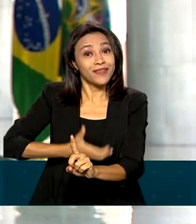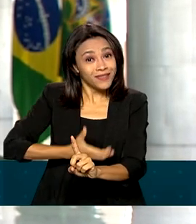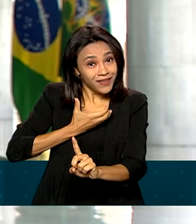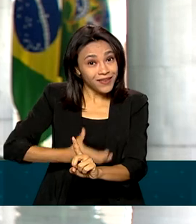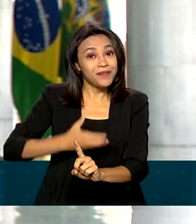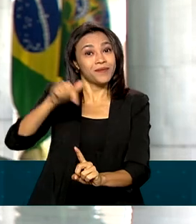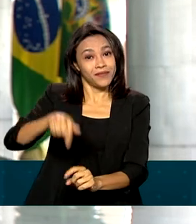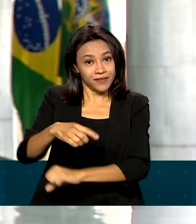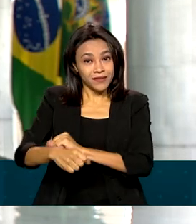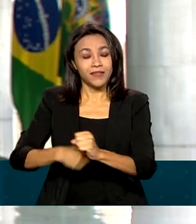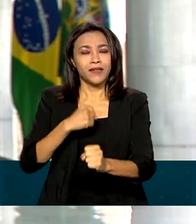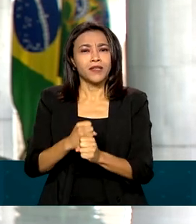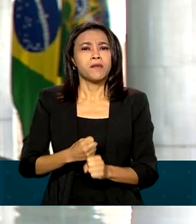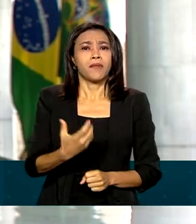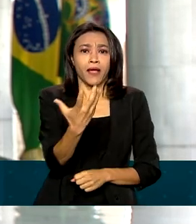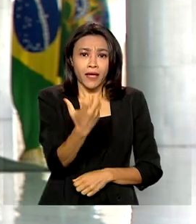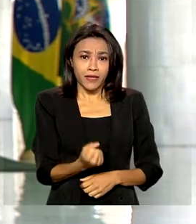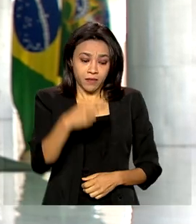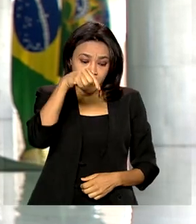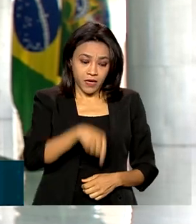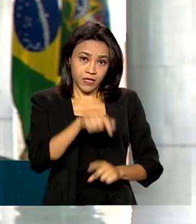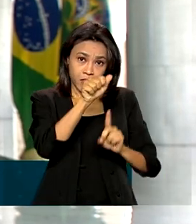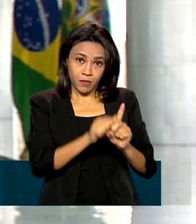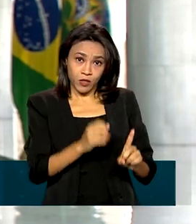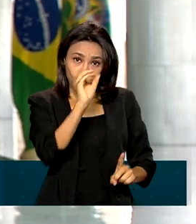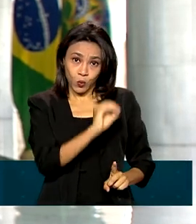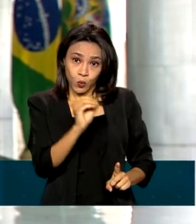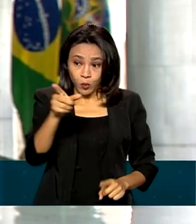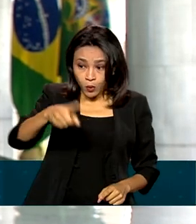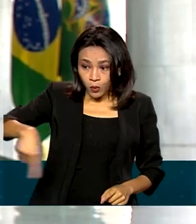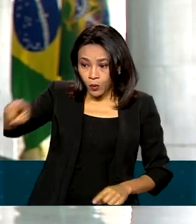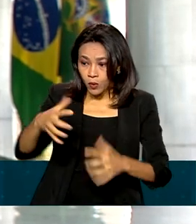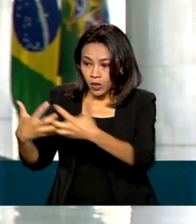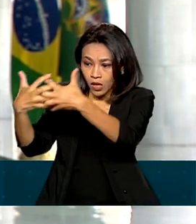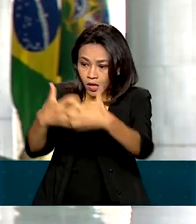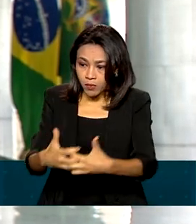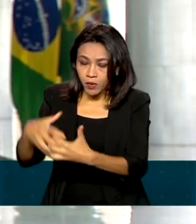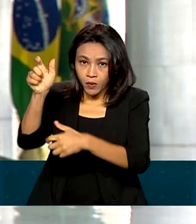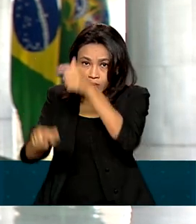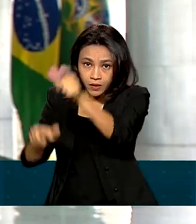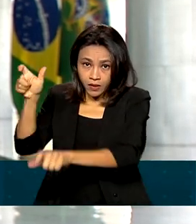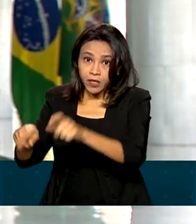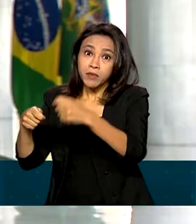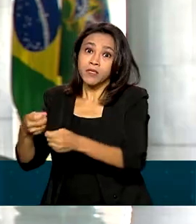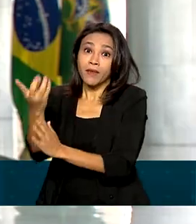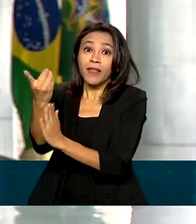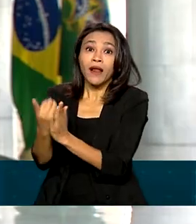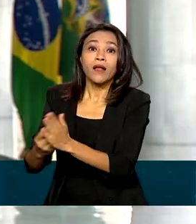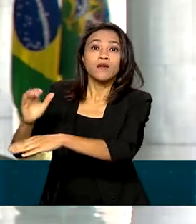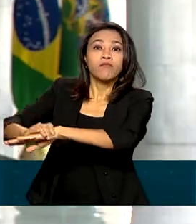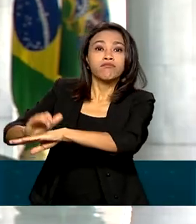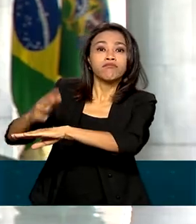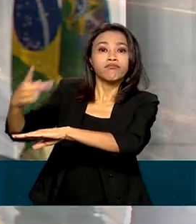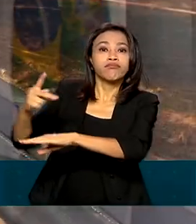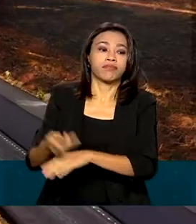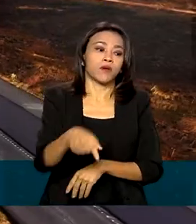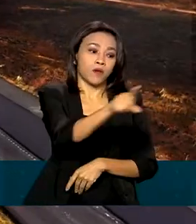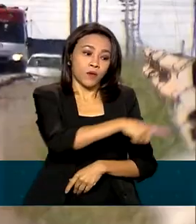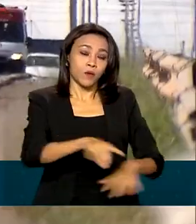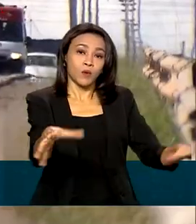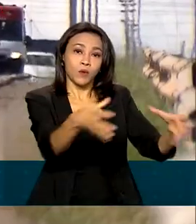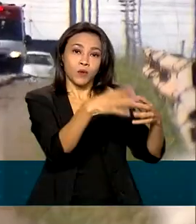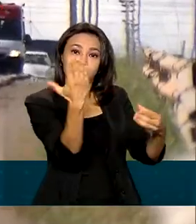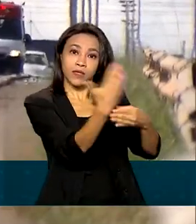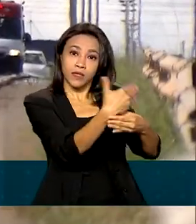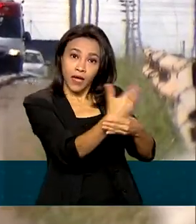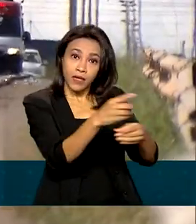ano. Para receber neste mês de outubro, os caminhoneiros precisam enviar uma autodeclaração. Já os taxistas precisam enviar o cadastro